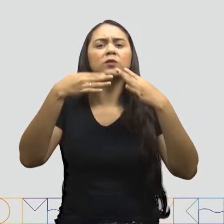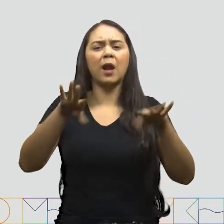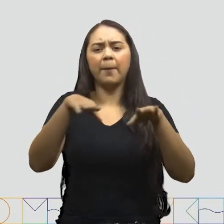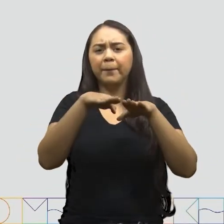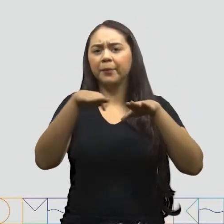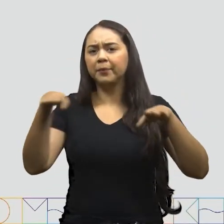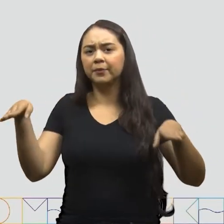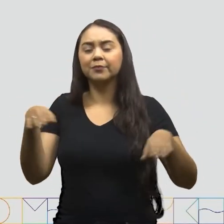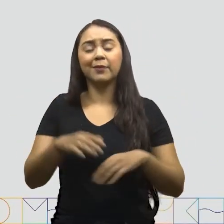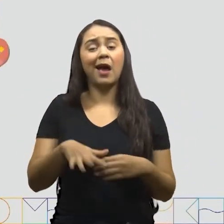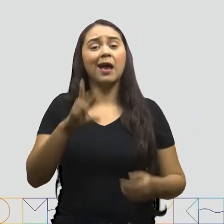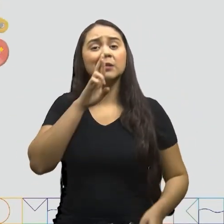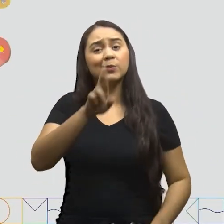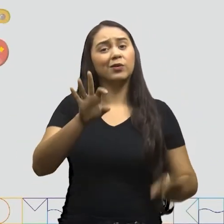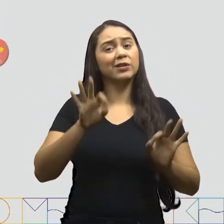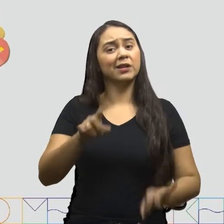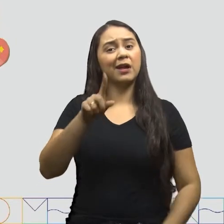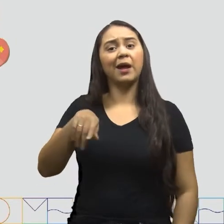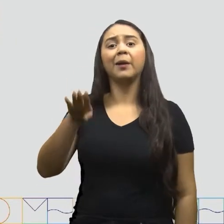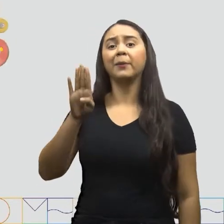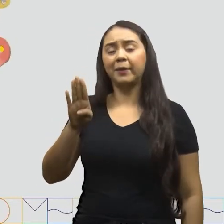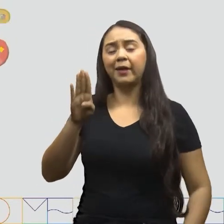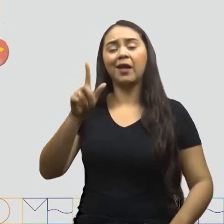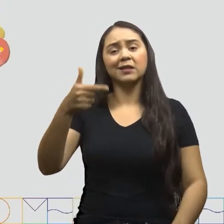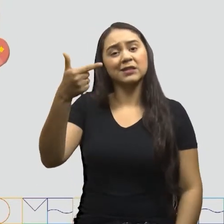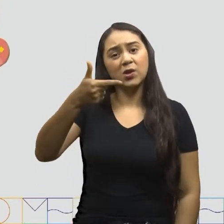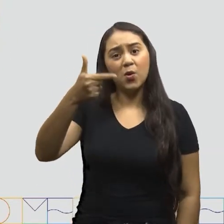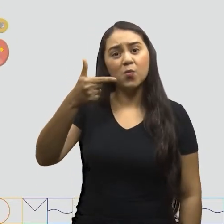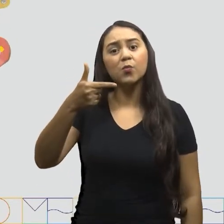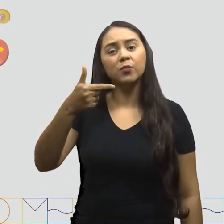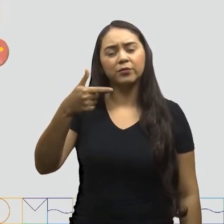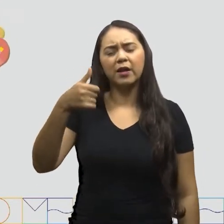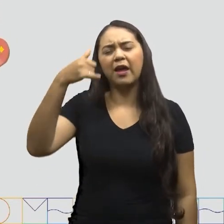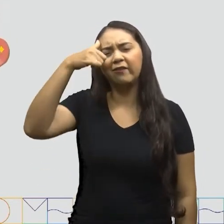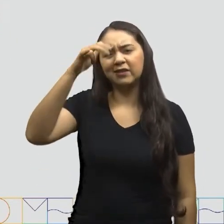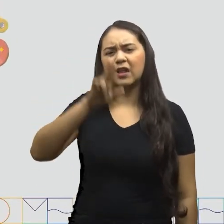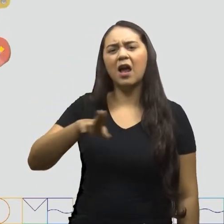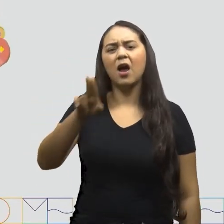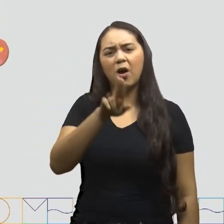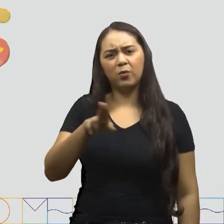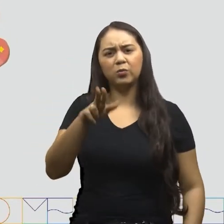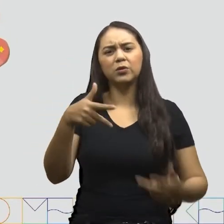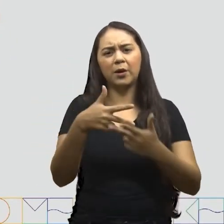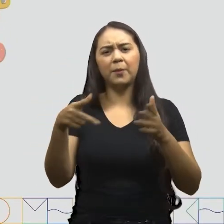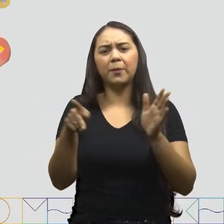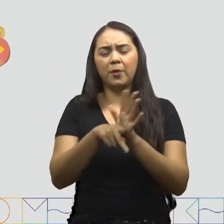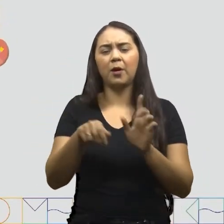correta É a segunda opção Evitar o uso de gírias